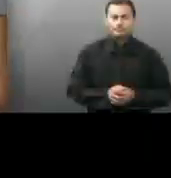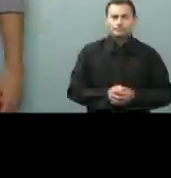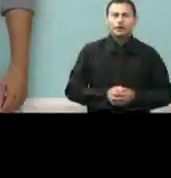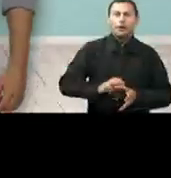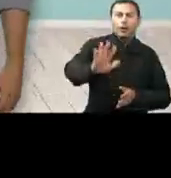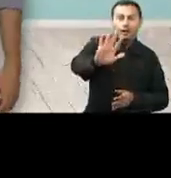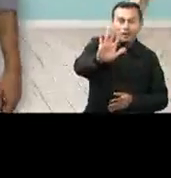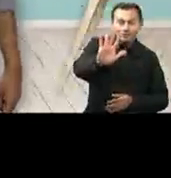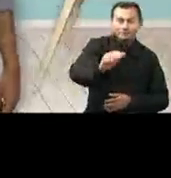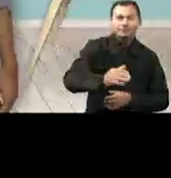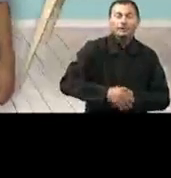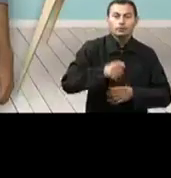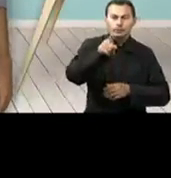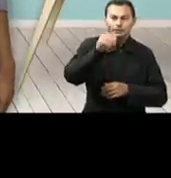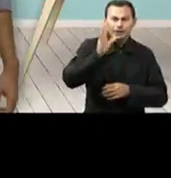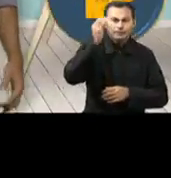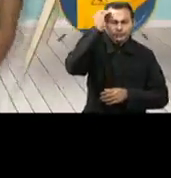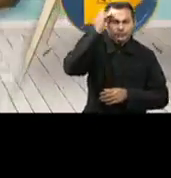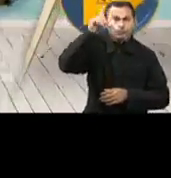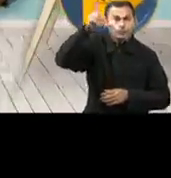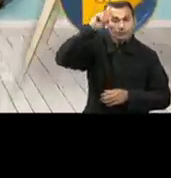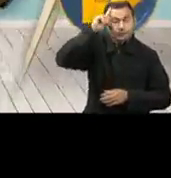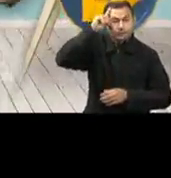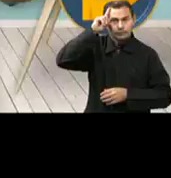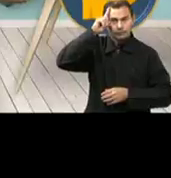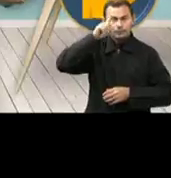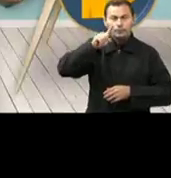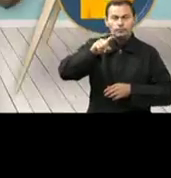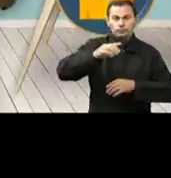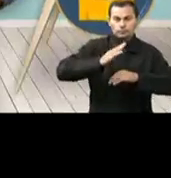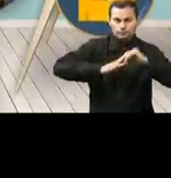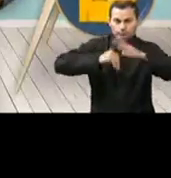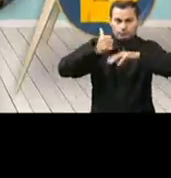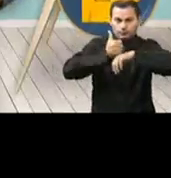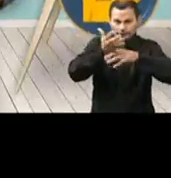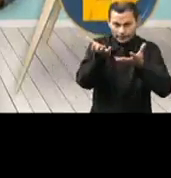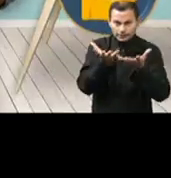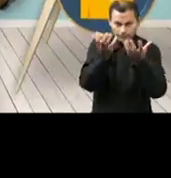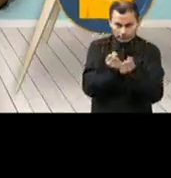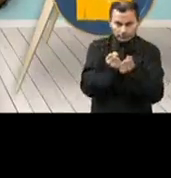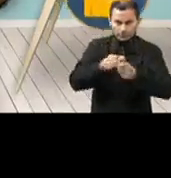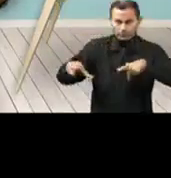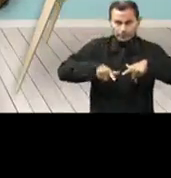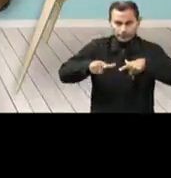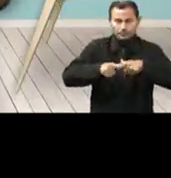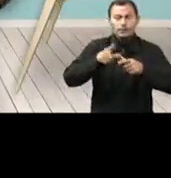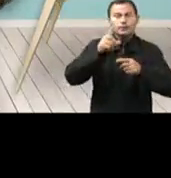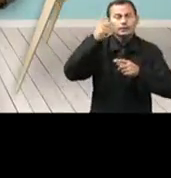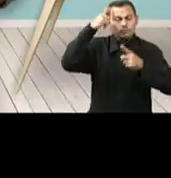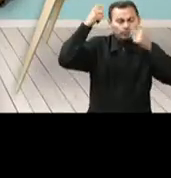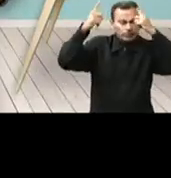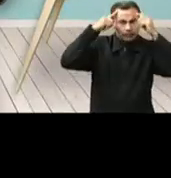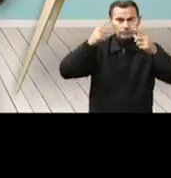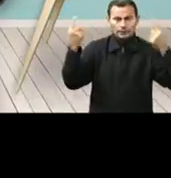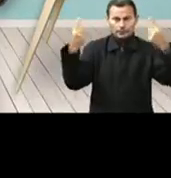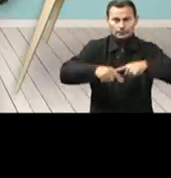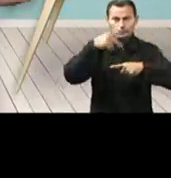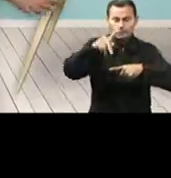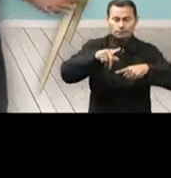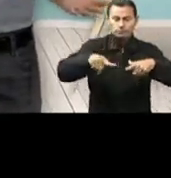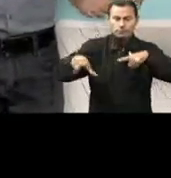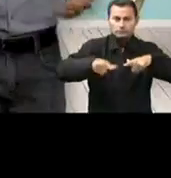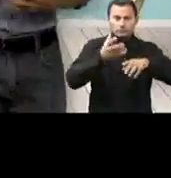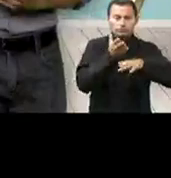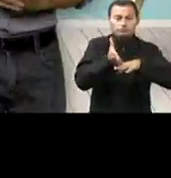Olá! Você já pensou no dia a dia da carreira que você escolheu seguir? Bom, para ter uma ideia dos desafios da sua área,